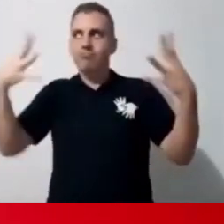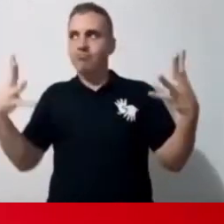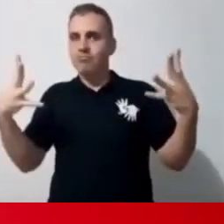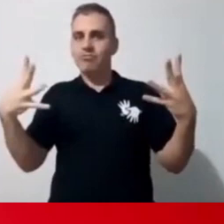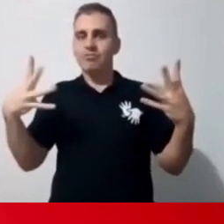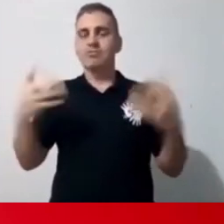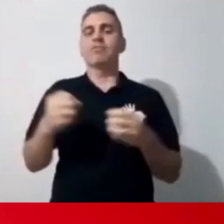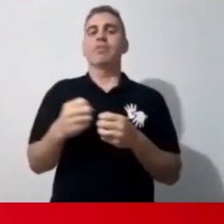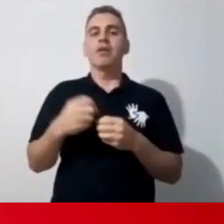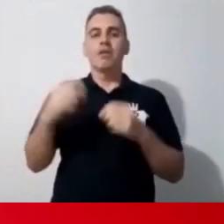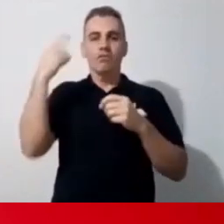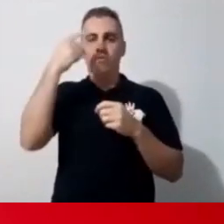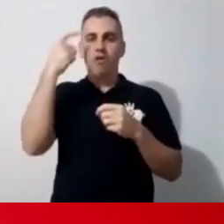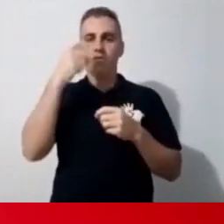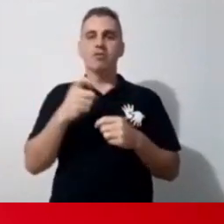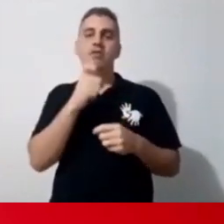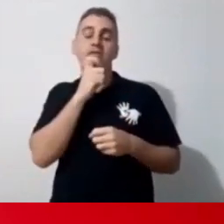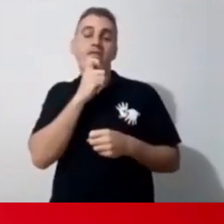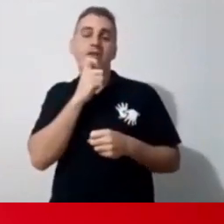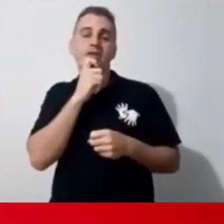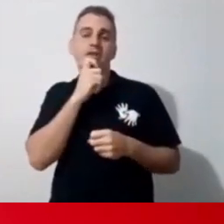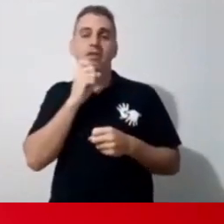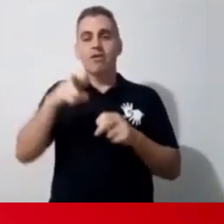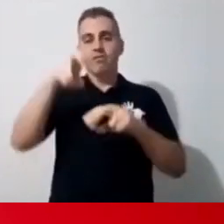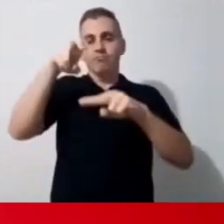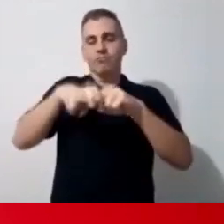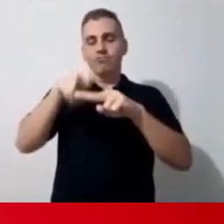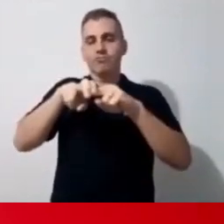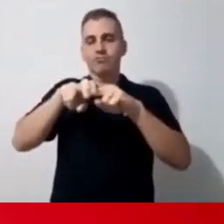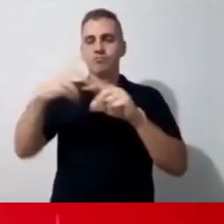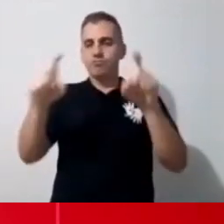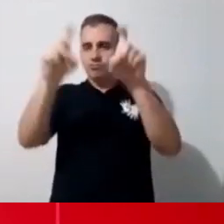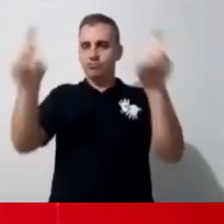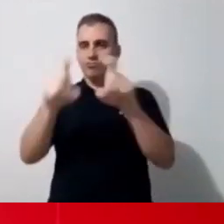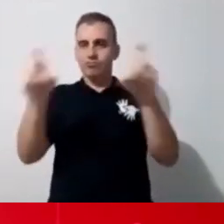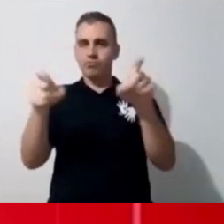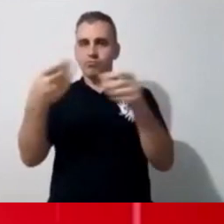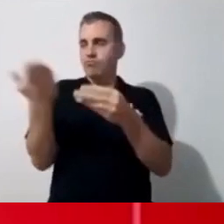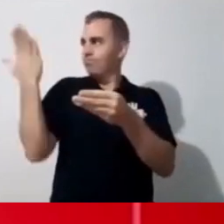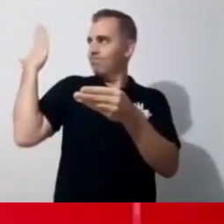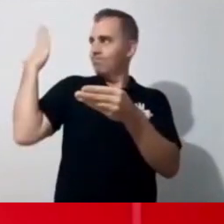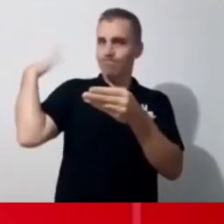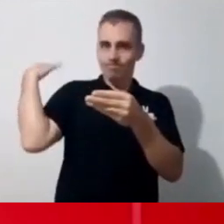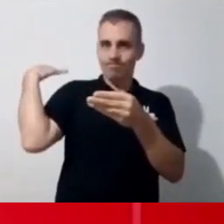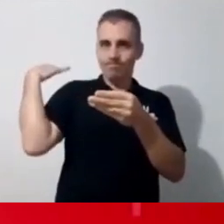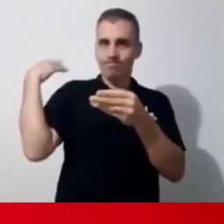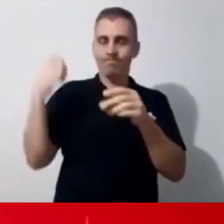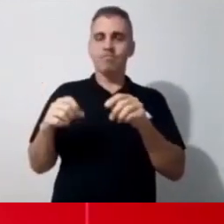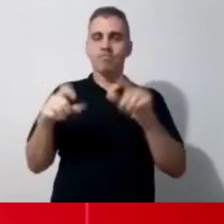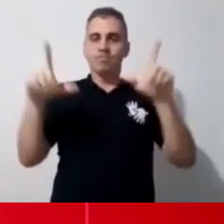frente de um computador, atrás de mim tem uma tela vermelha com o logo da faculdade de QI.